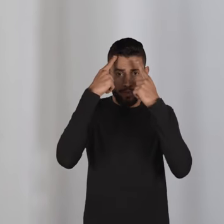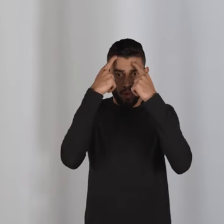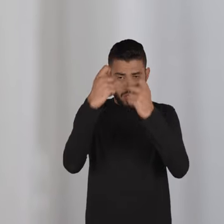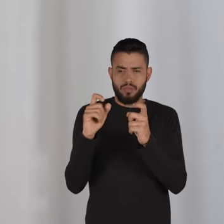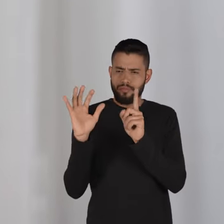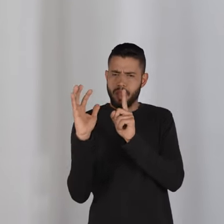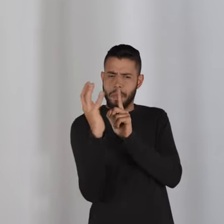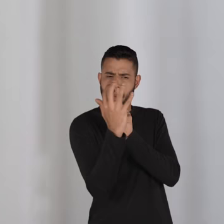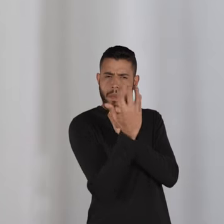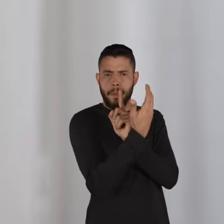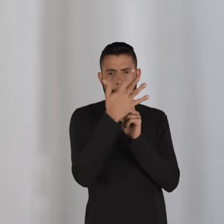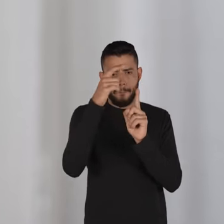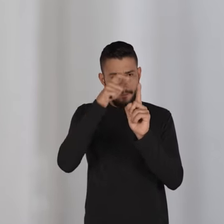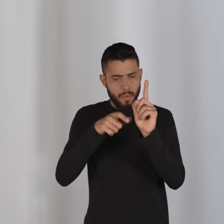preto.